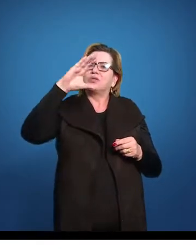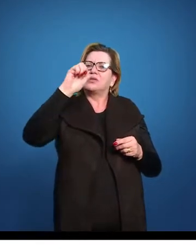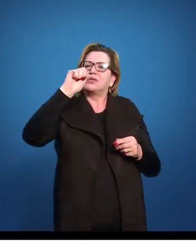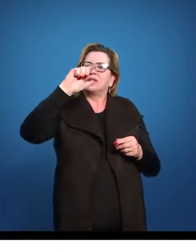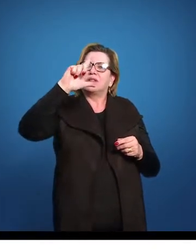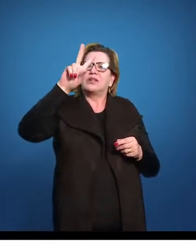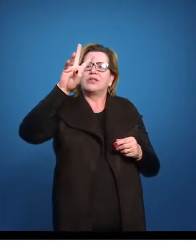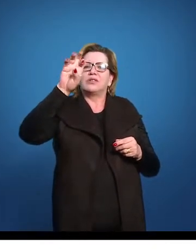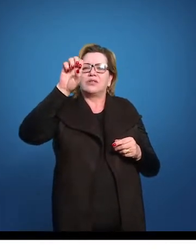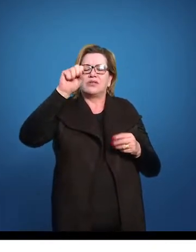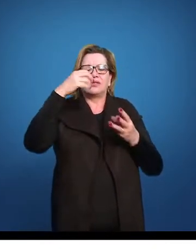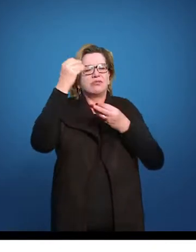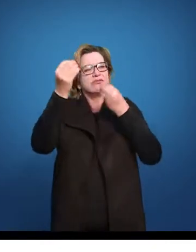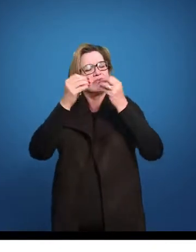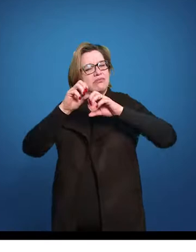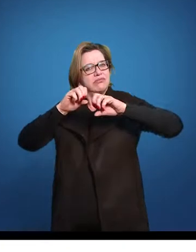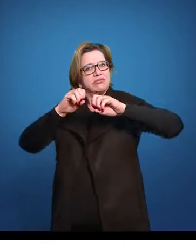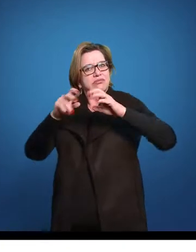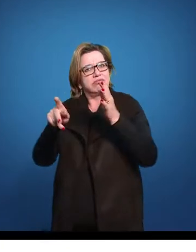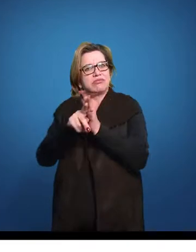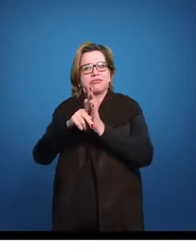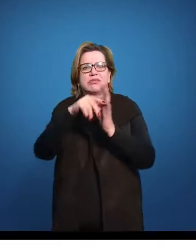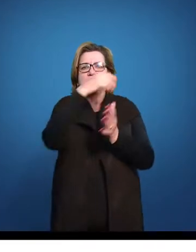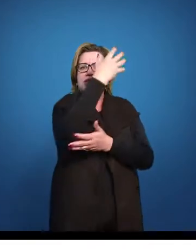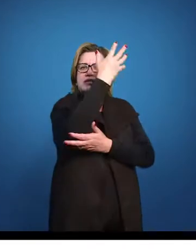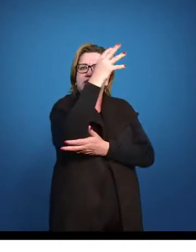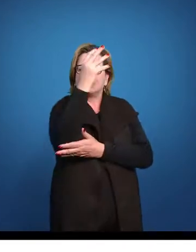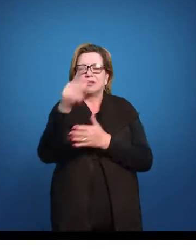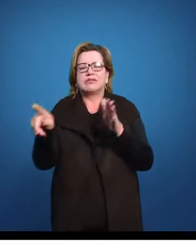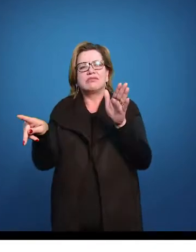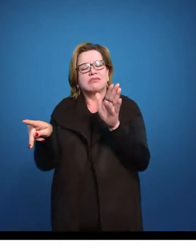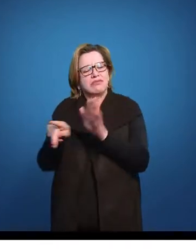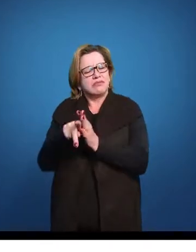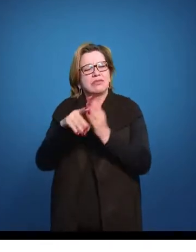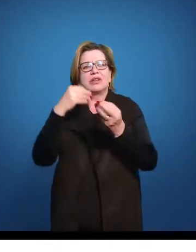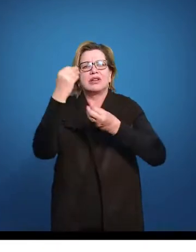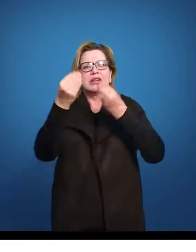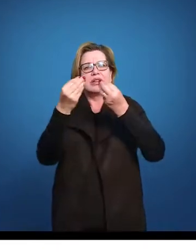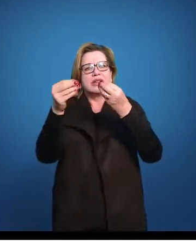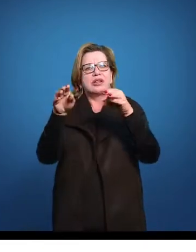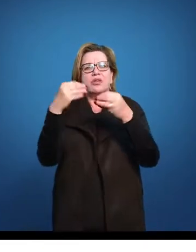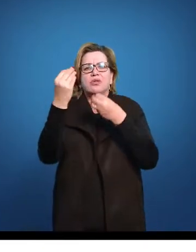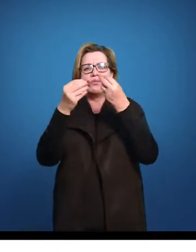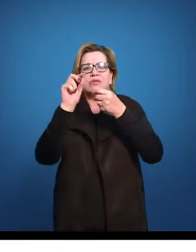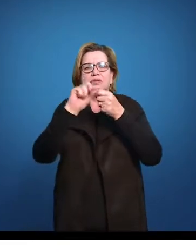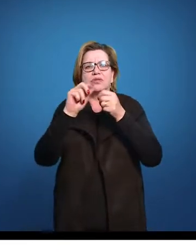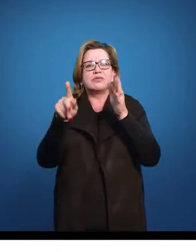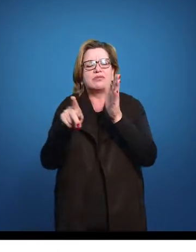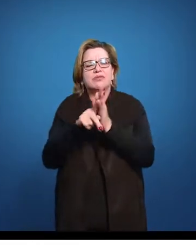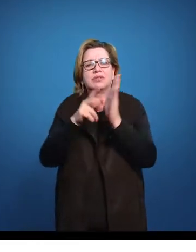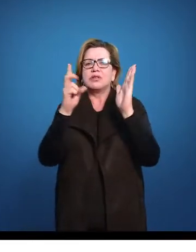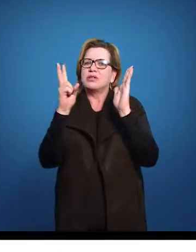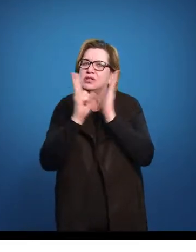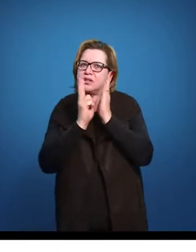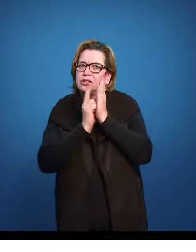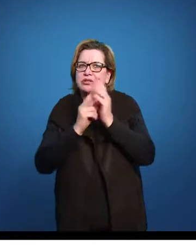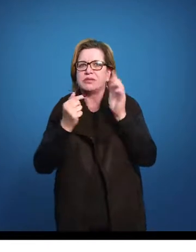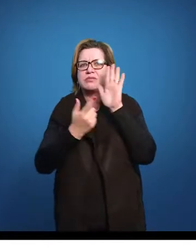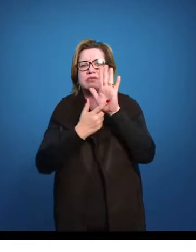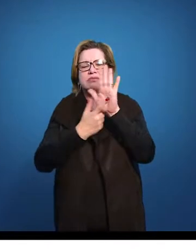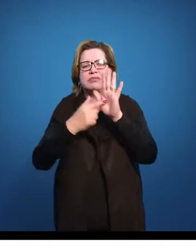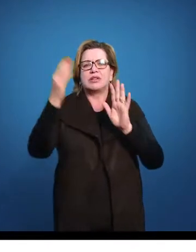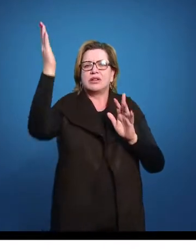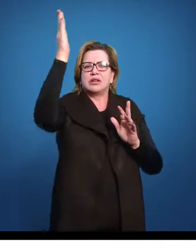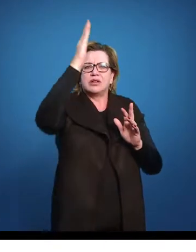como ele trabalha com a questão da natureza e com a questão do indígena, principalmente, para a gente elevar o